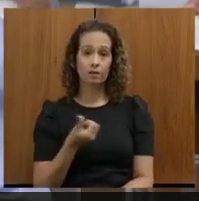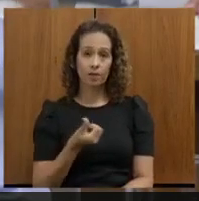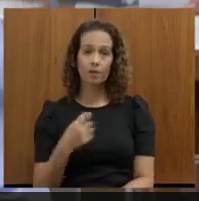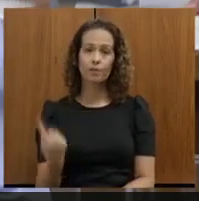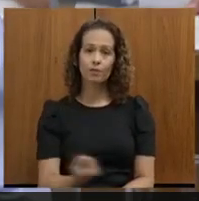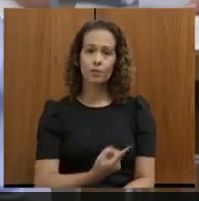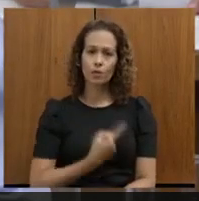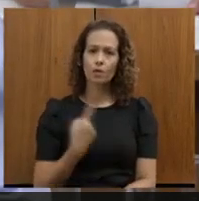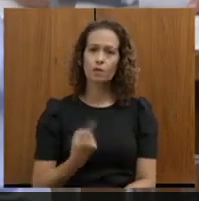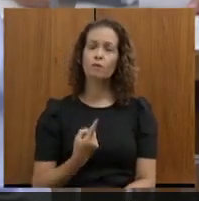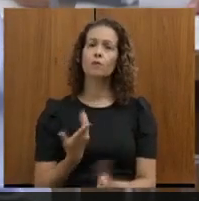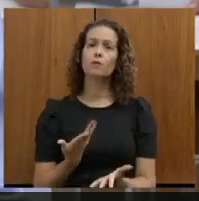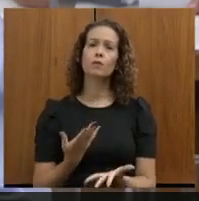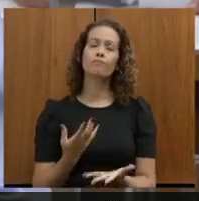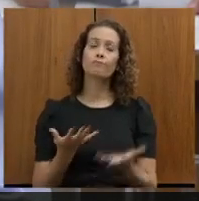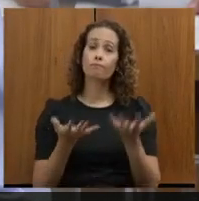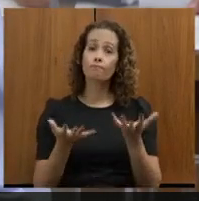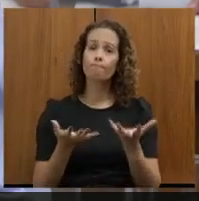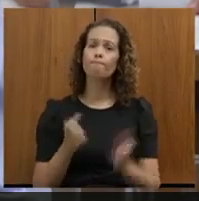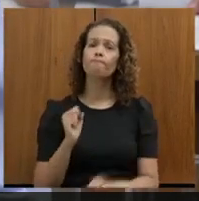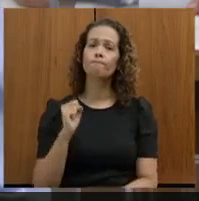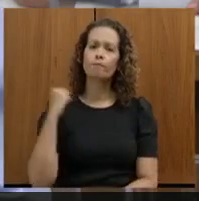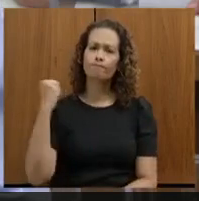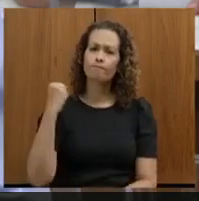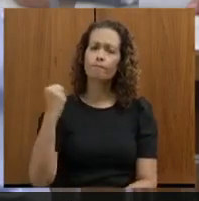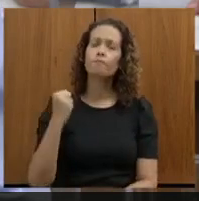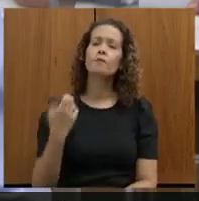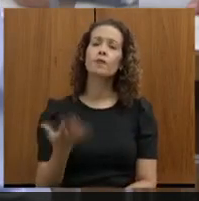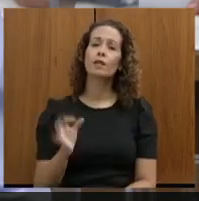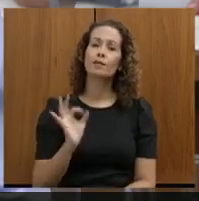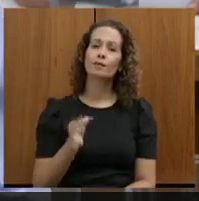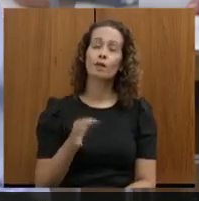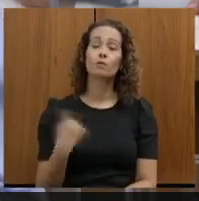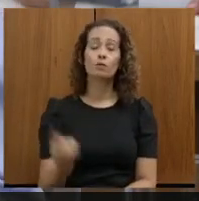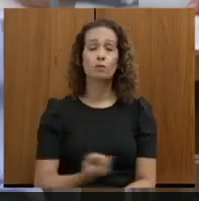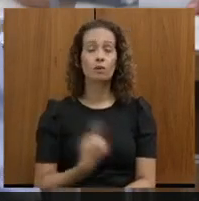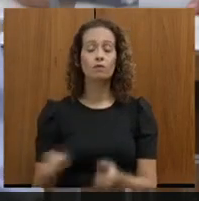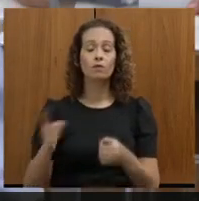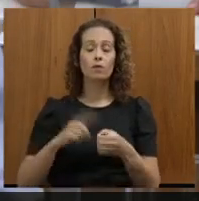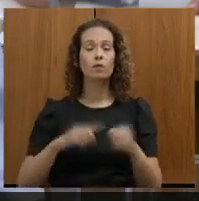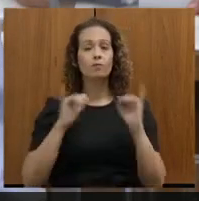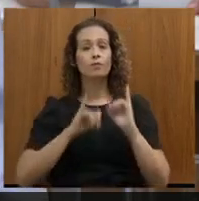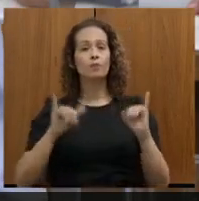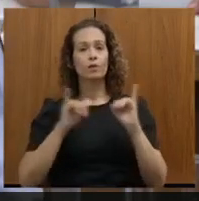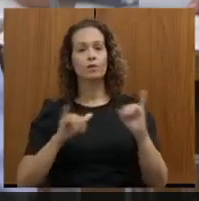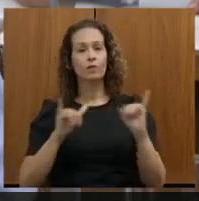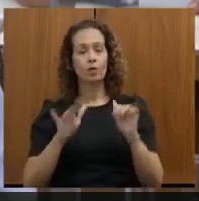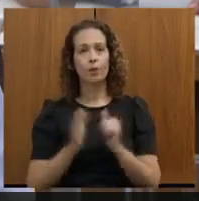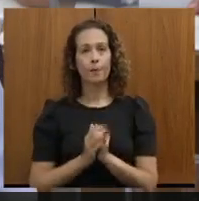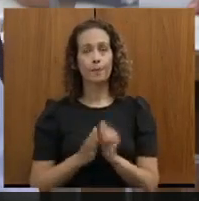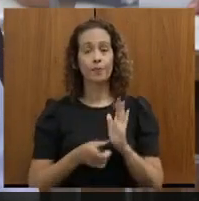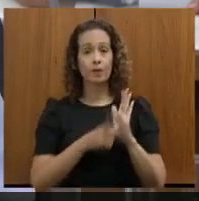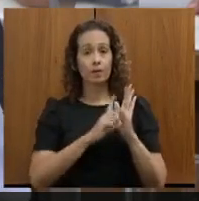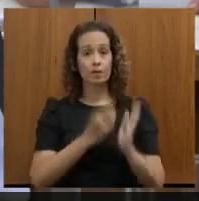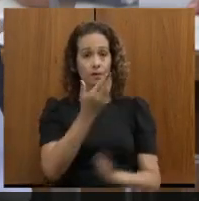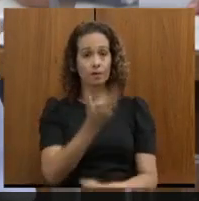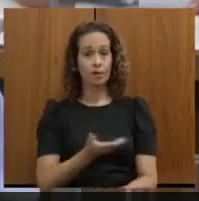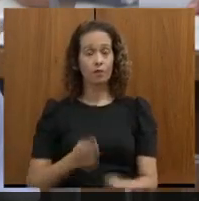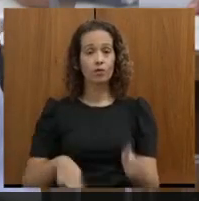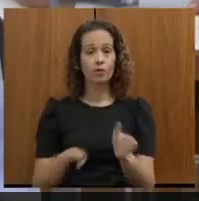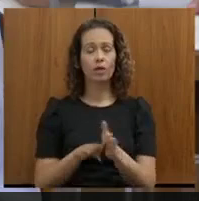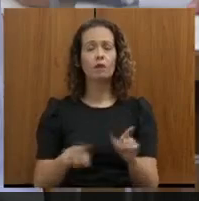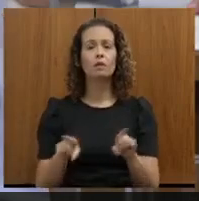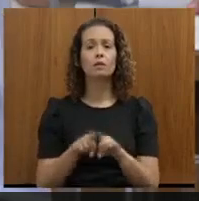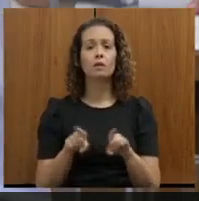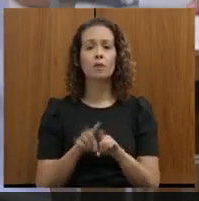Vamos torcer aí para que dê certo e a gente volta a informar e, como eu falei antes da senhora chegar, fazer o terminal